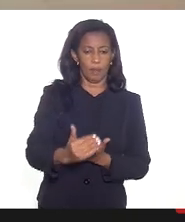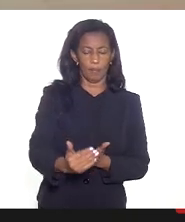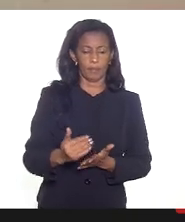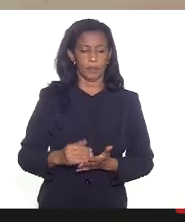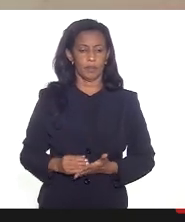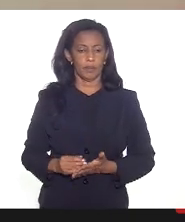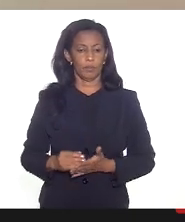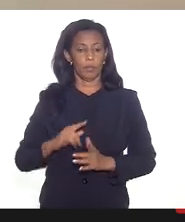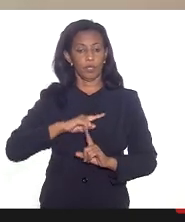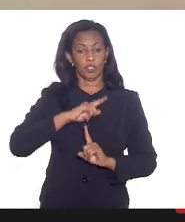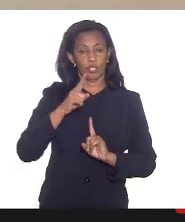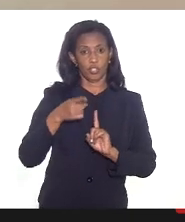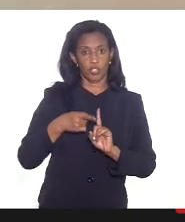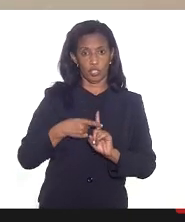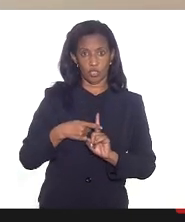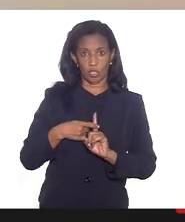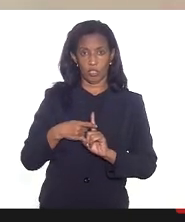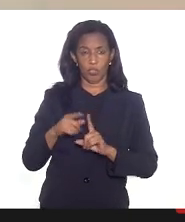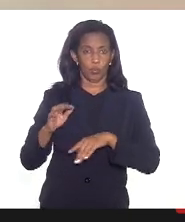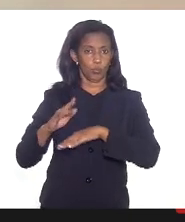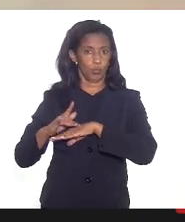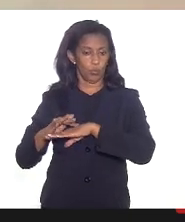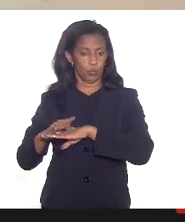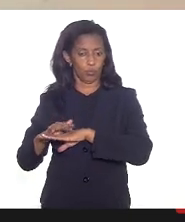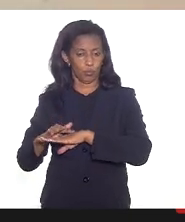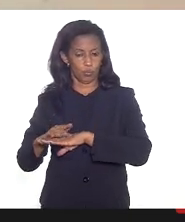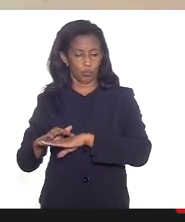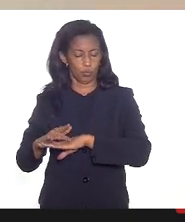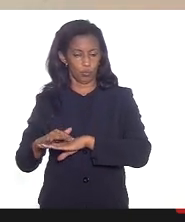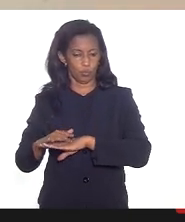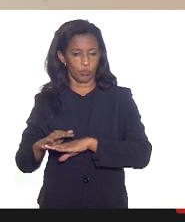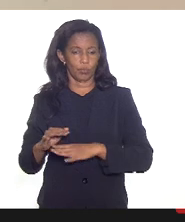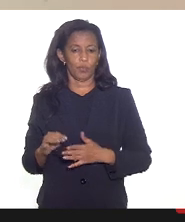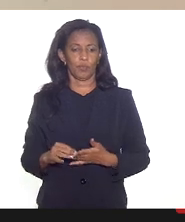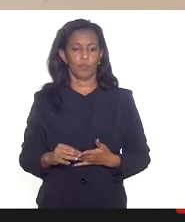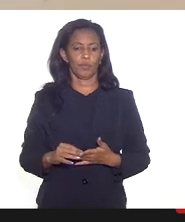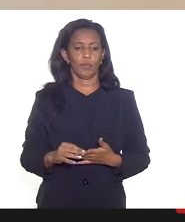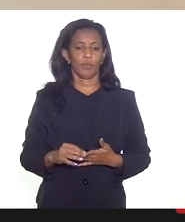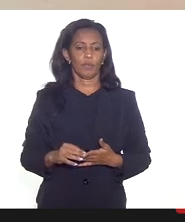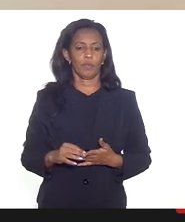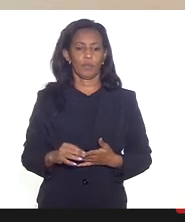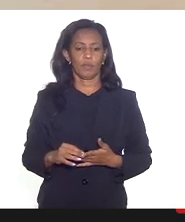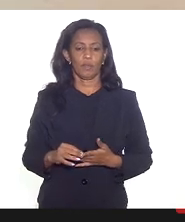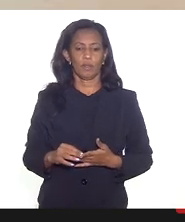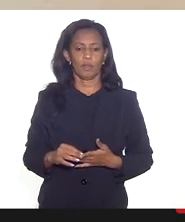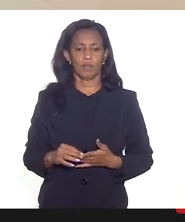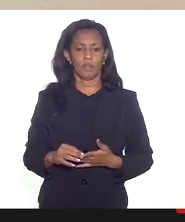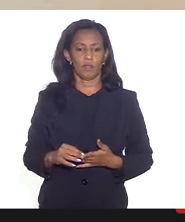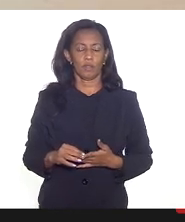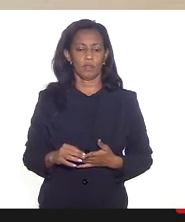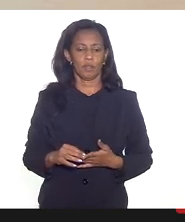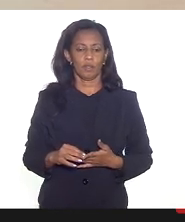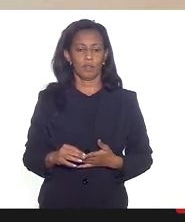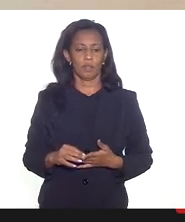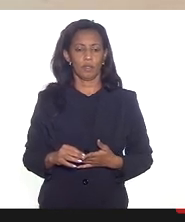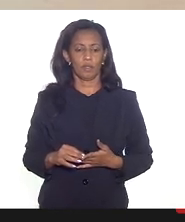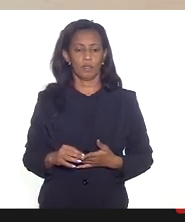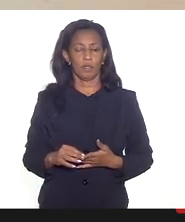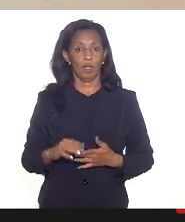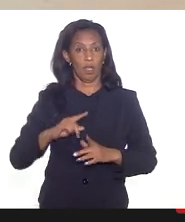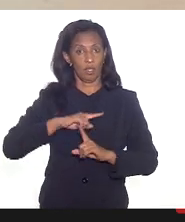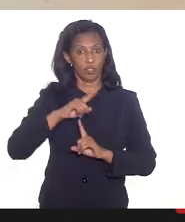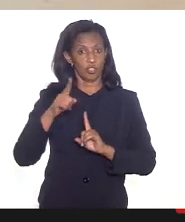gestantes com comorbidade que era o que estava definido pelo ministério até então as